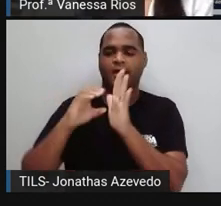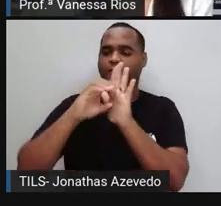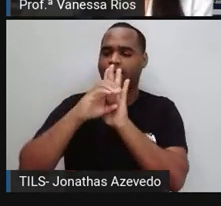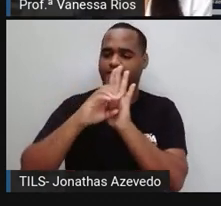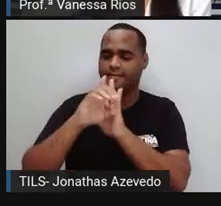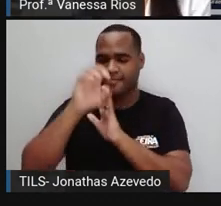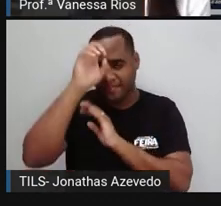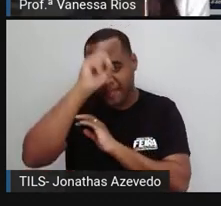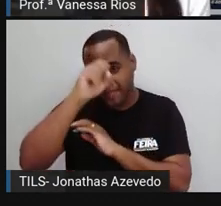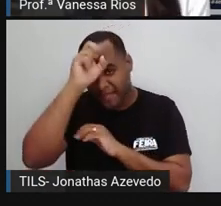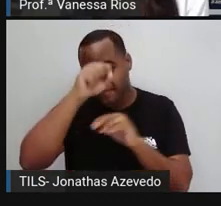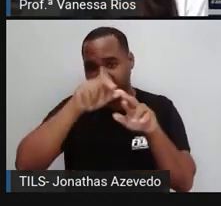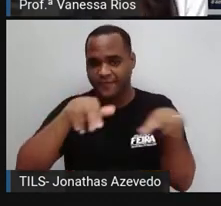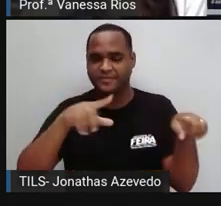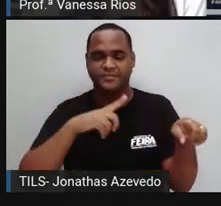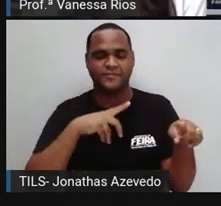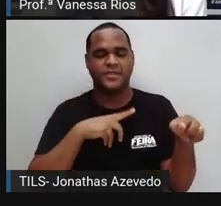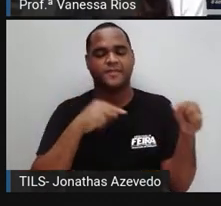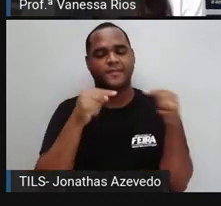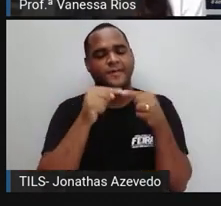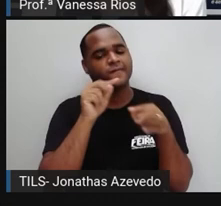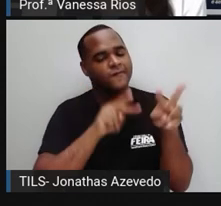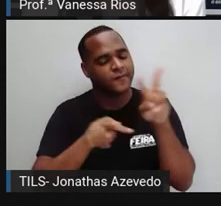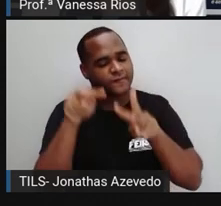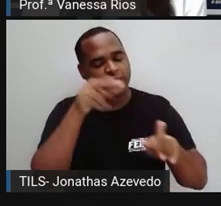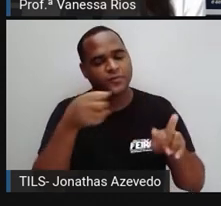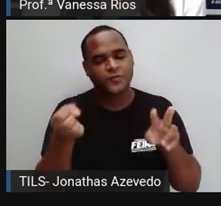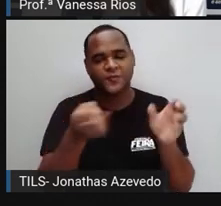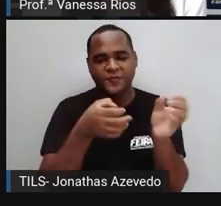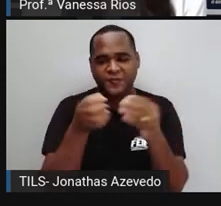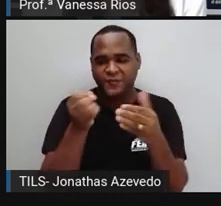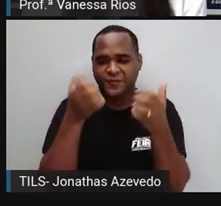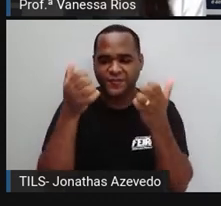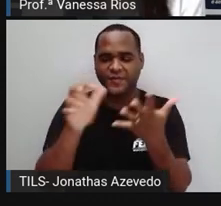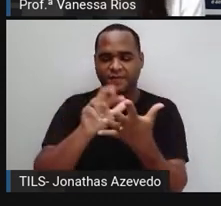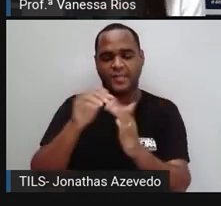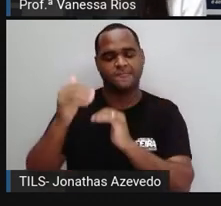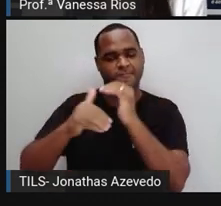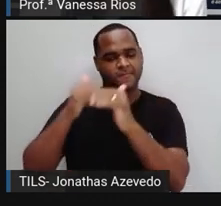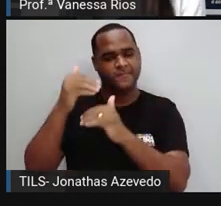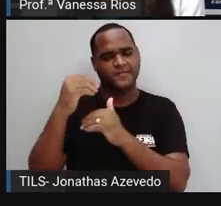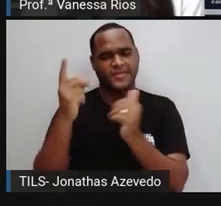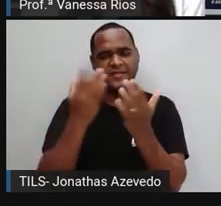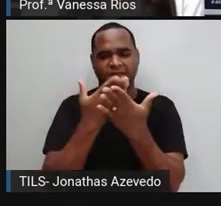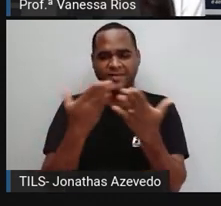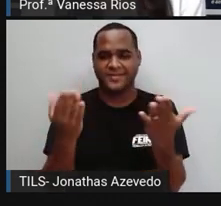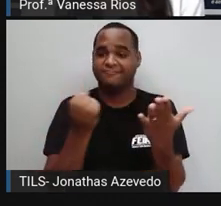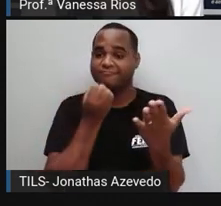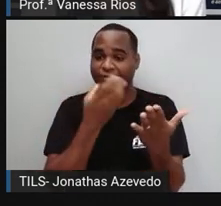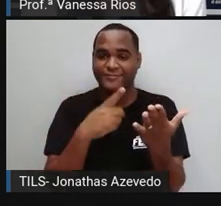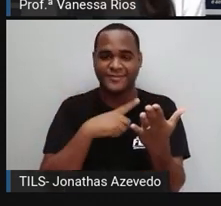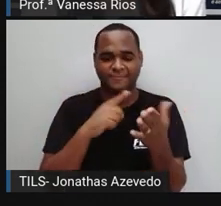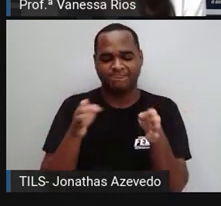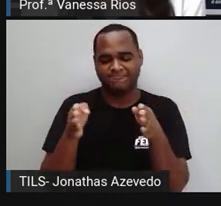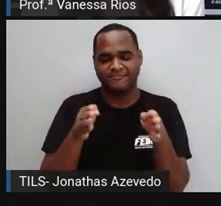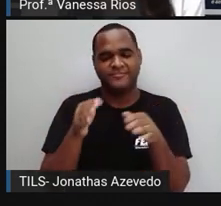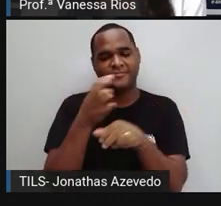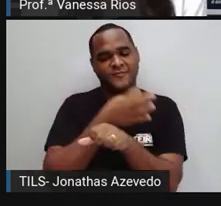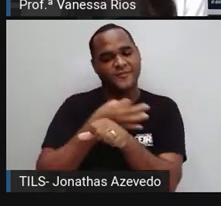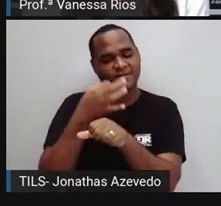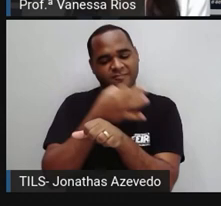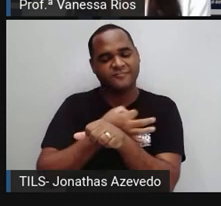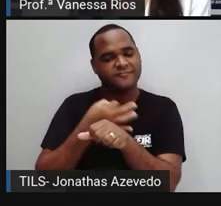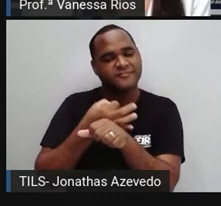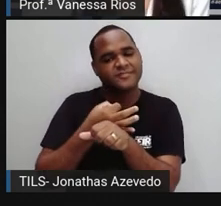de empreendedorismo, e observar que essa atividade pode ser algo desenvolvido por você aí, ó, neste período das férias, né?